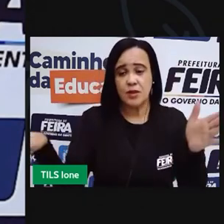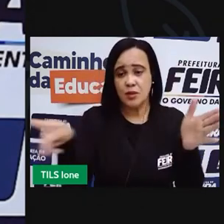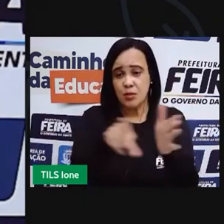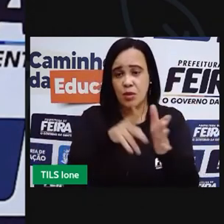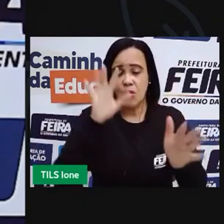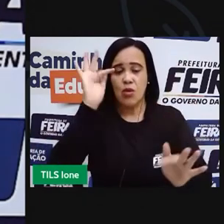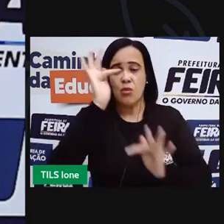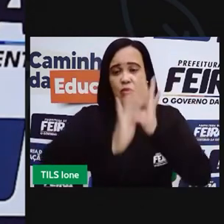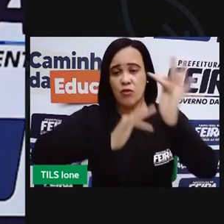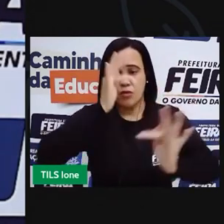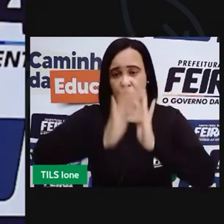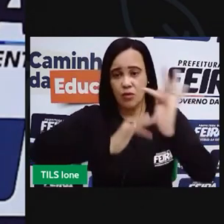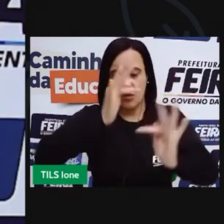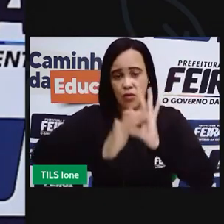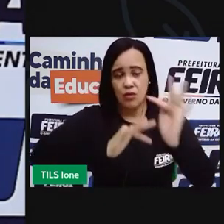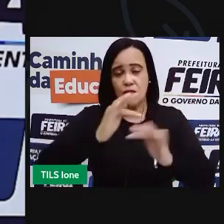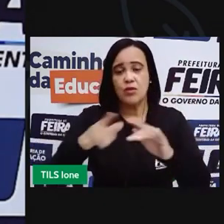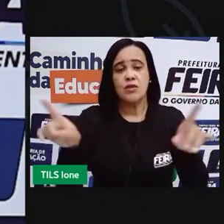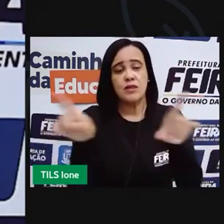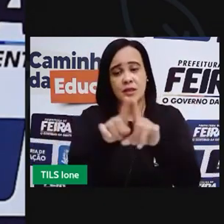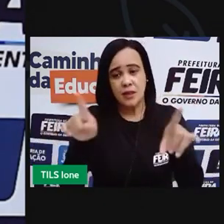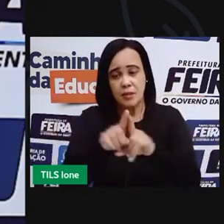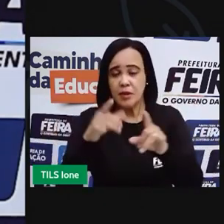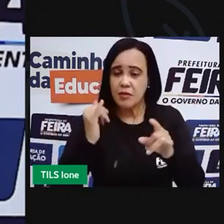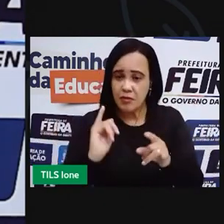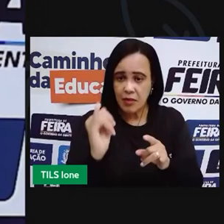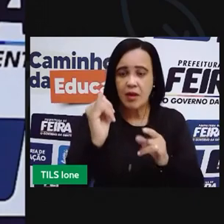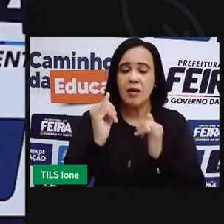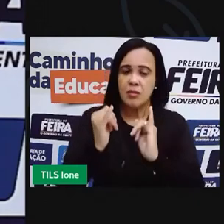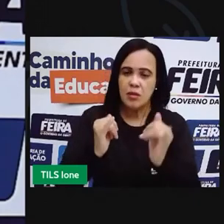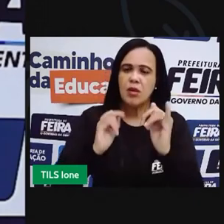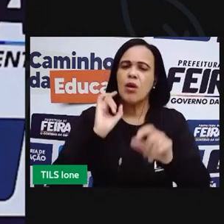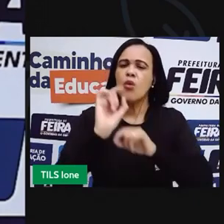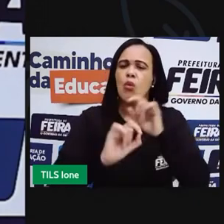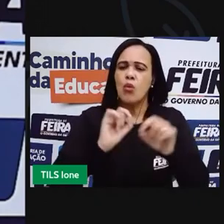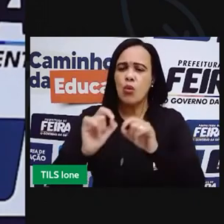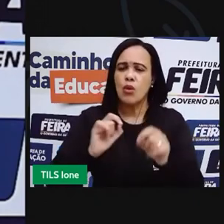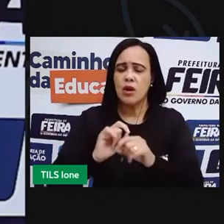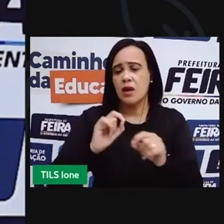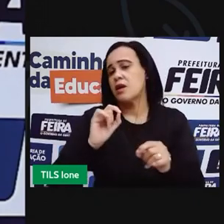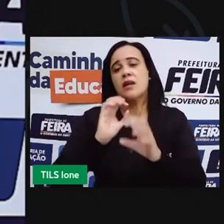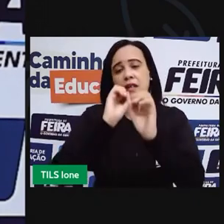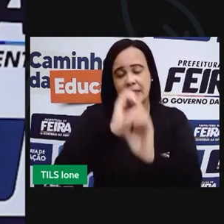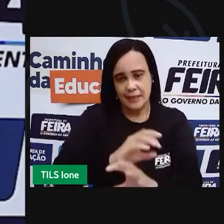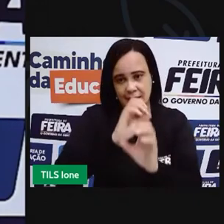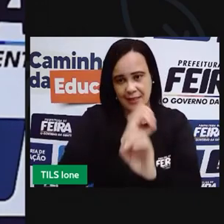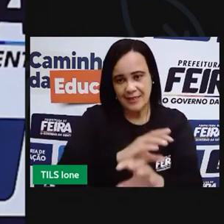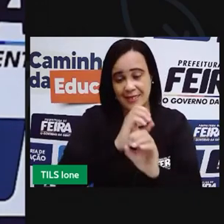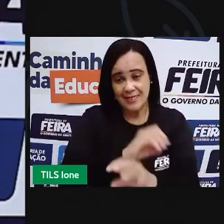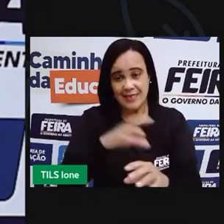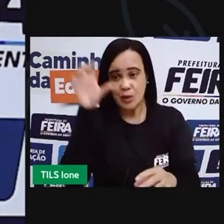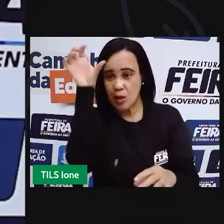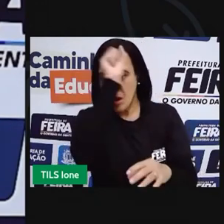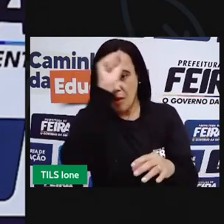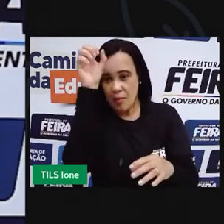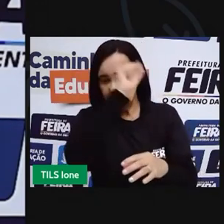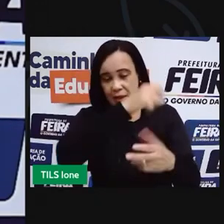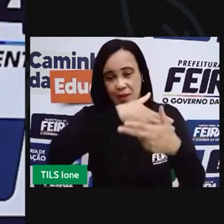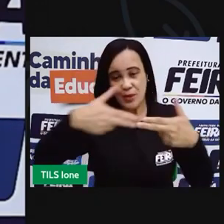ensinam valores morais por meio de uma narrativa curta, usando